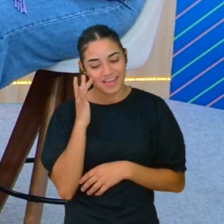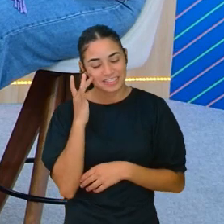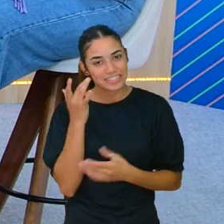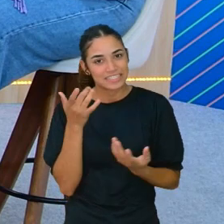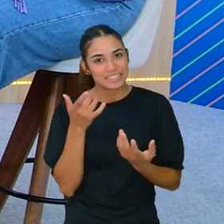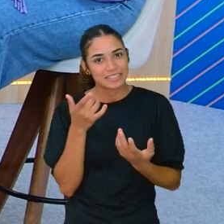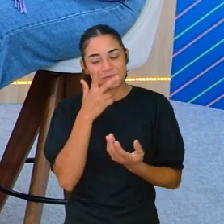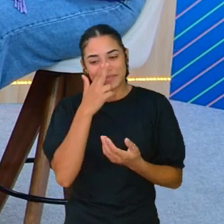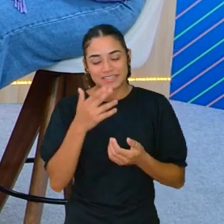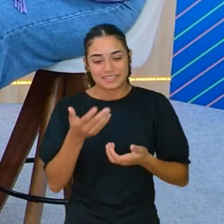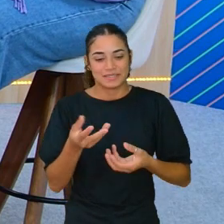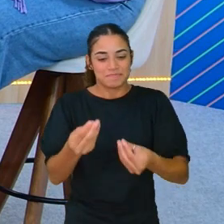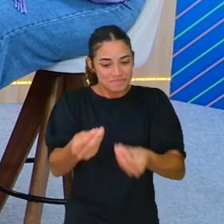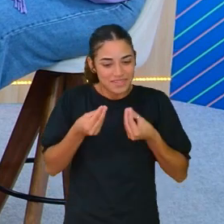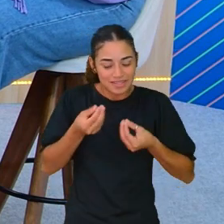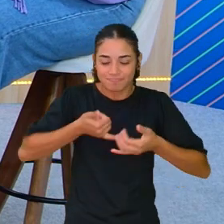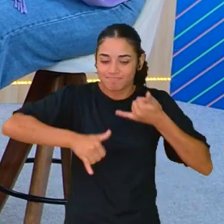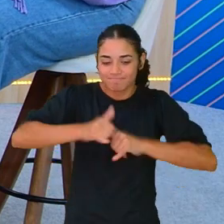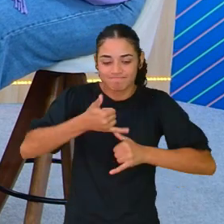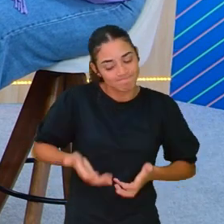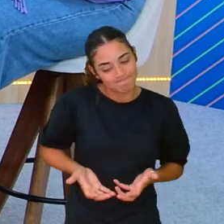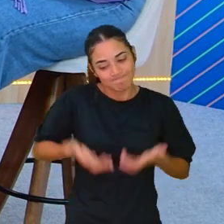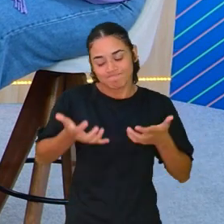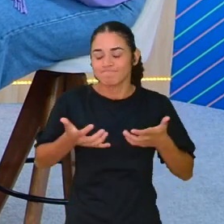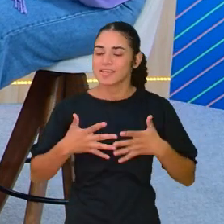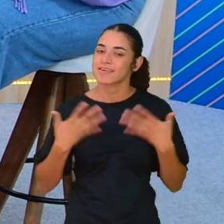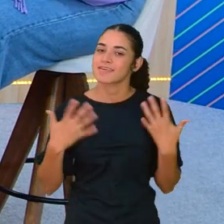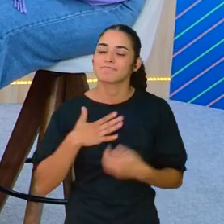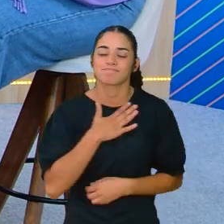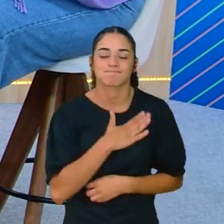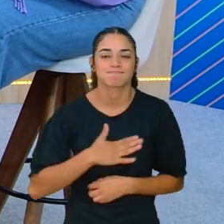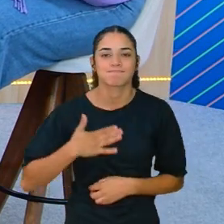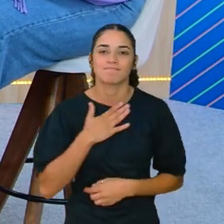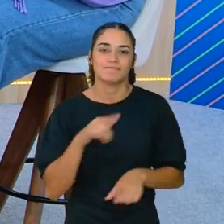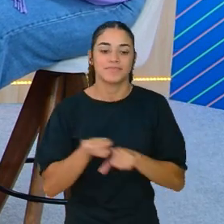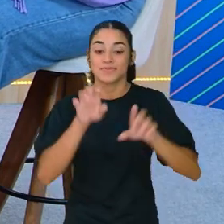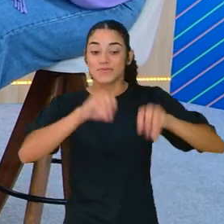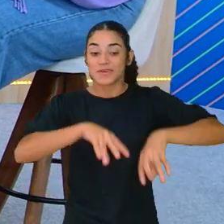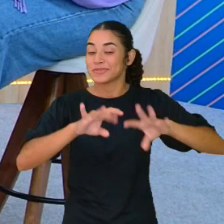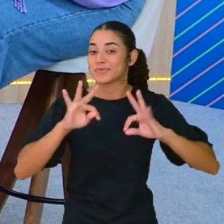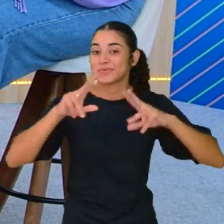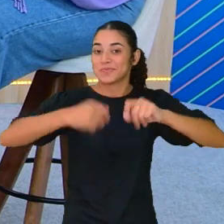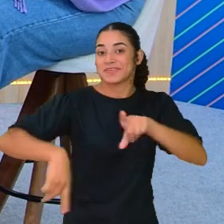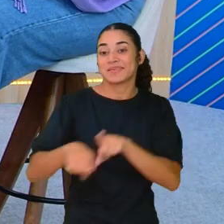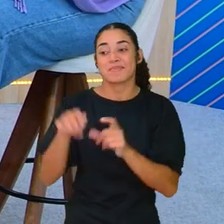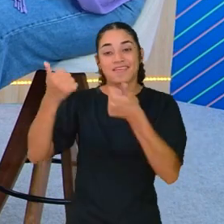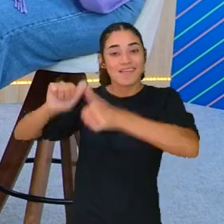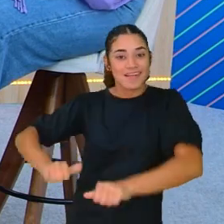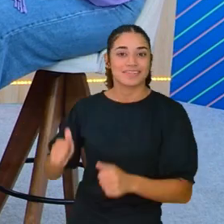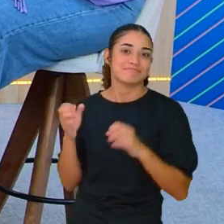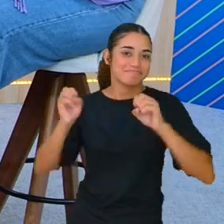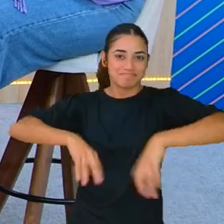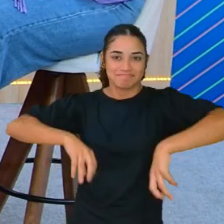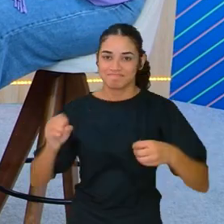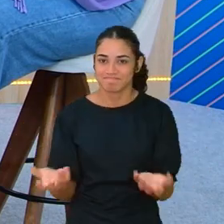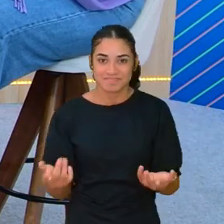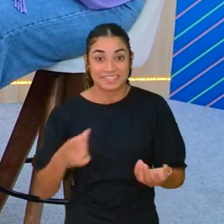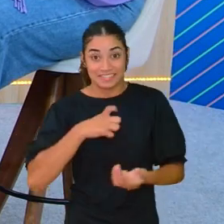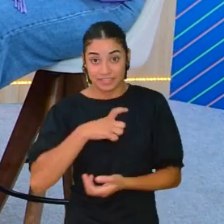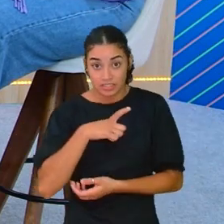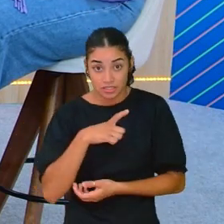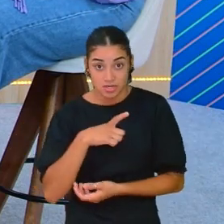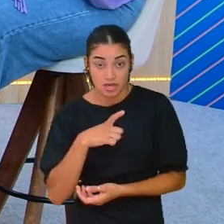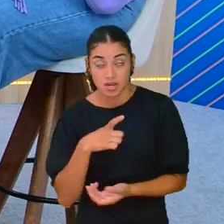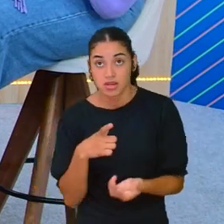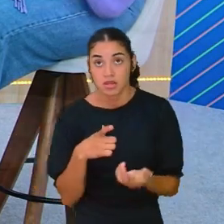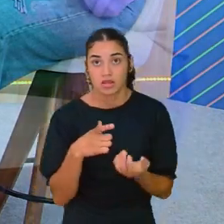é o que me alimenta dentro da arte da educação, da educação em si como um todo e da arte da educação. Então, se houver